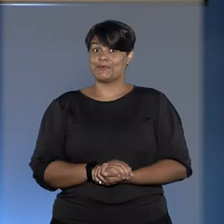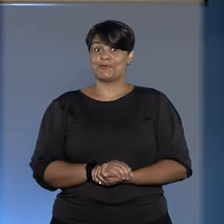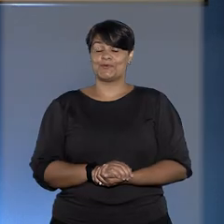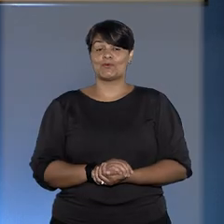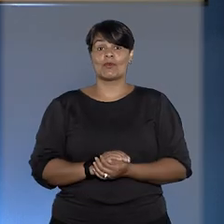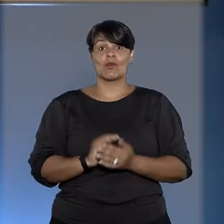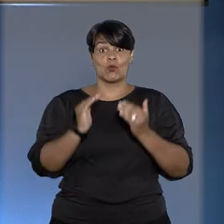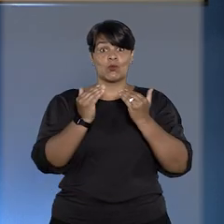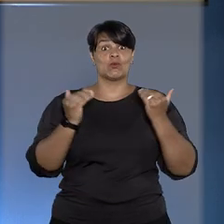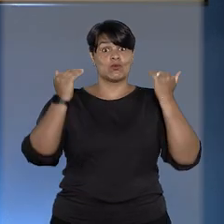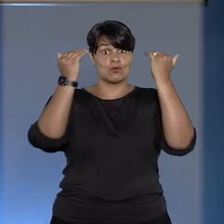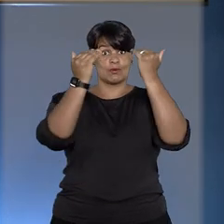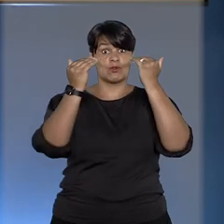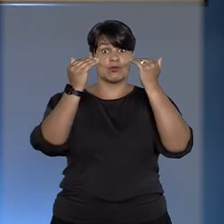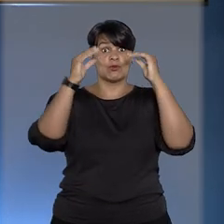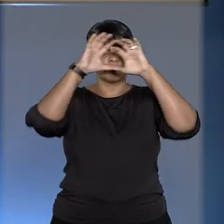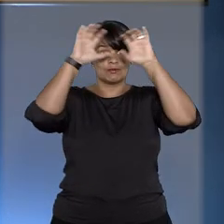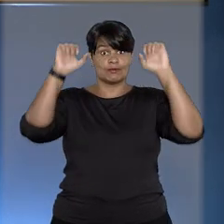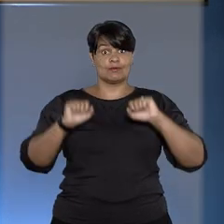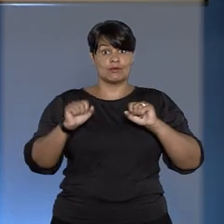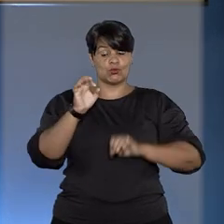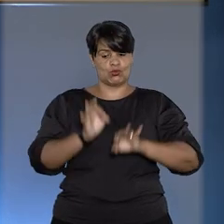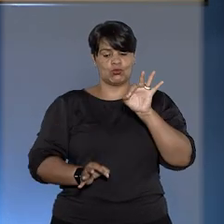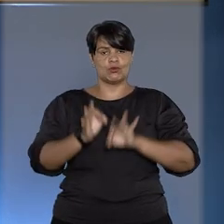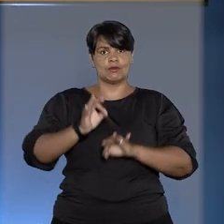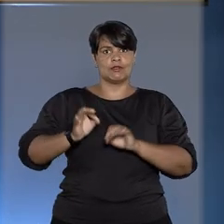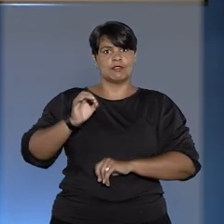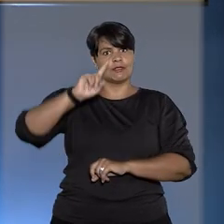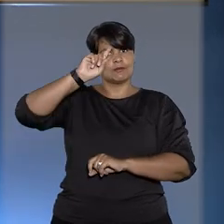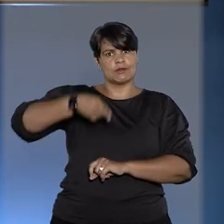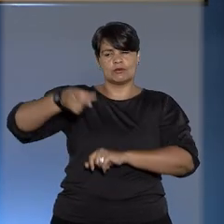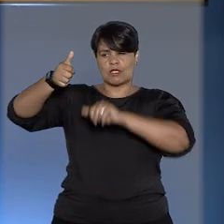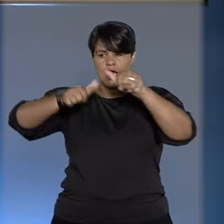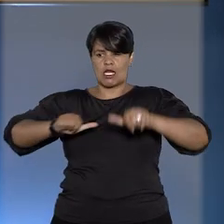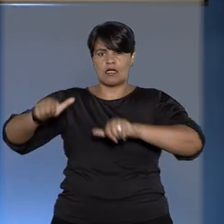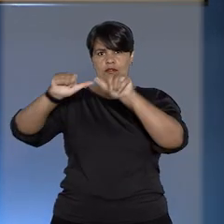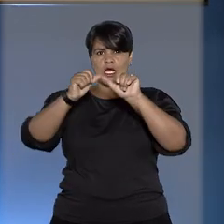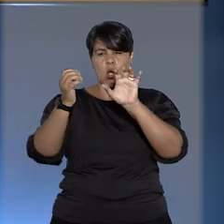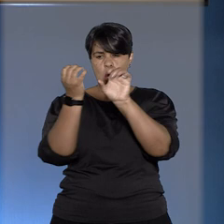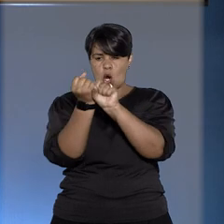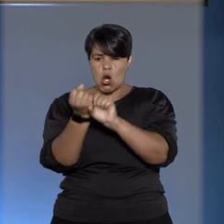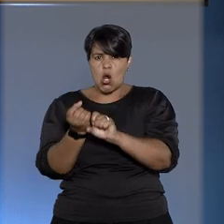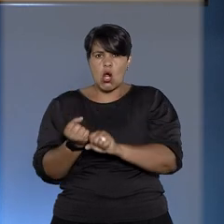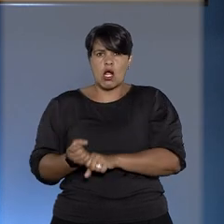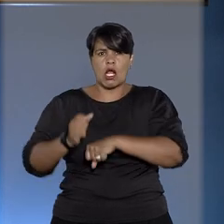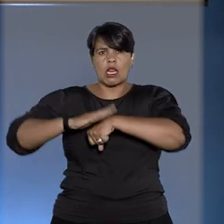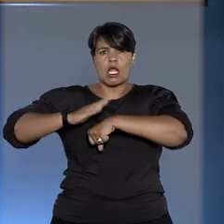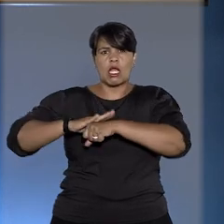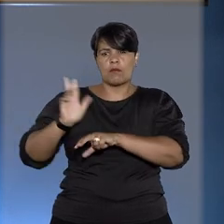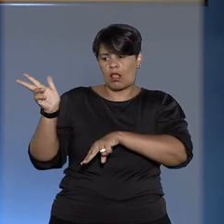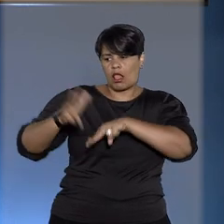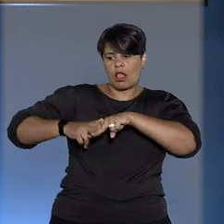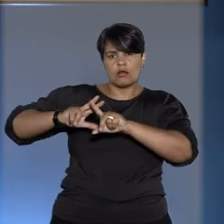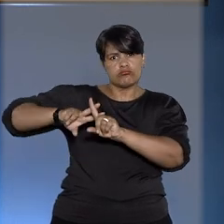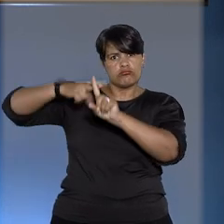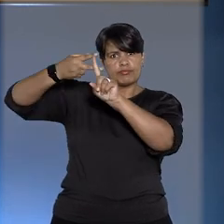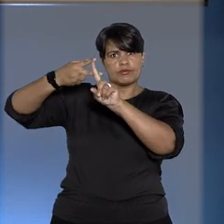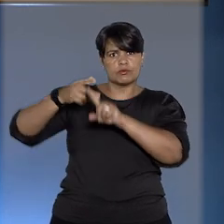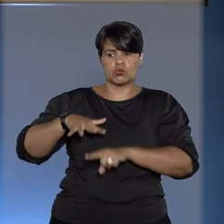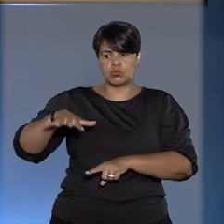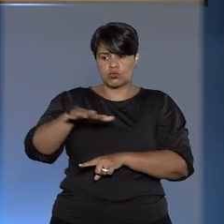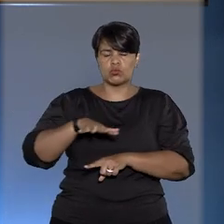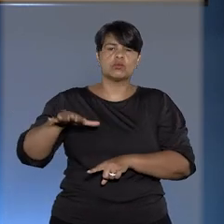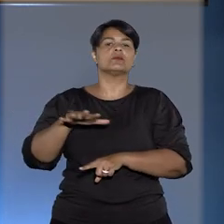O Superior Tribunal de Justiça mandou analisar pedido de contagem de pena em dobro no Complexo do Curado,